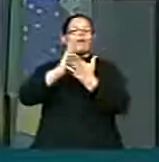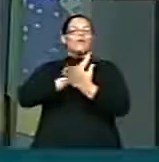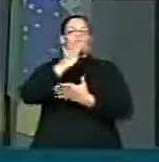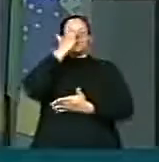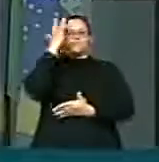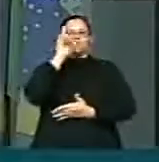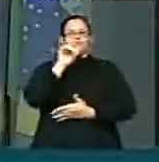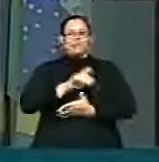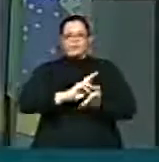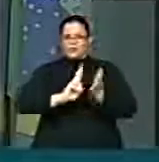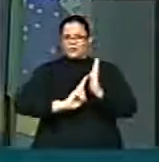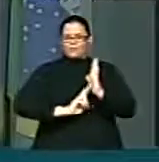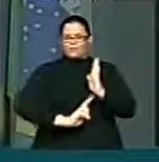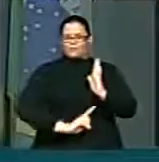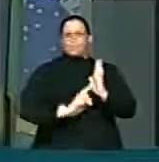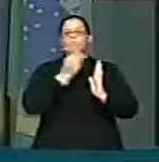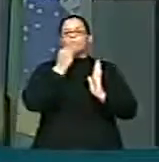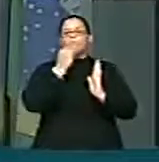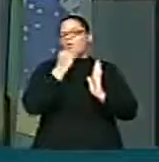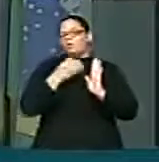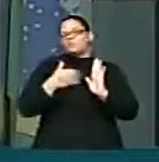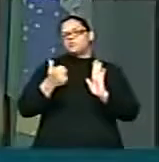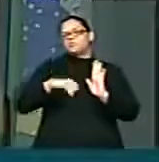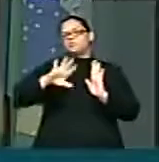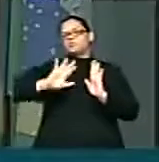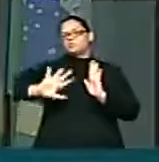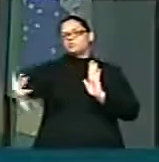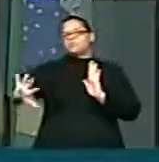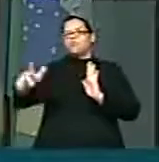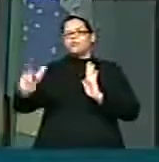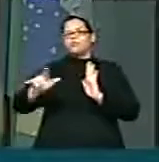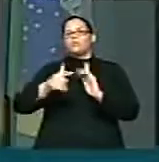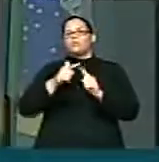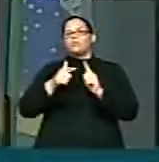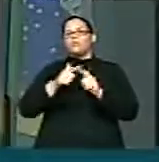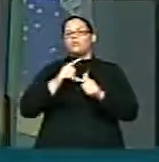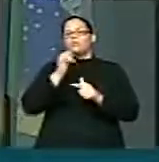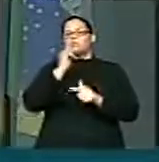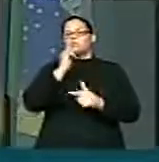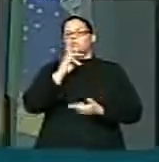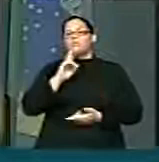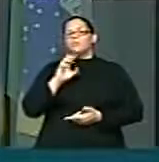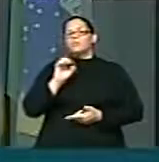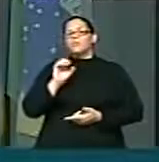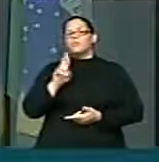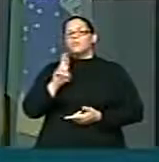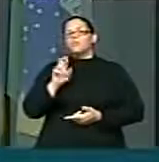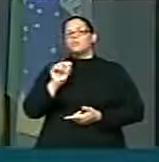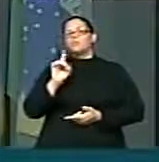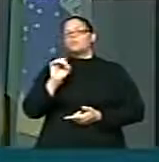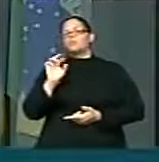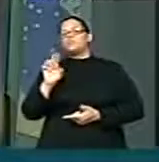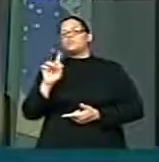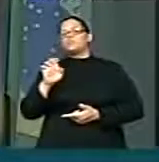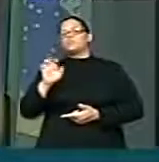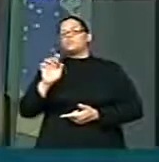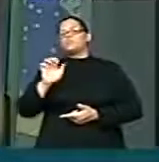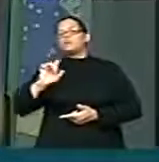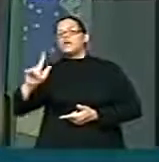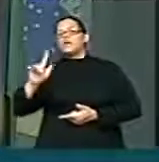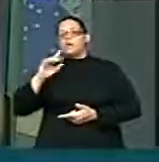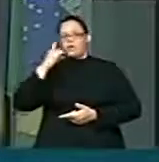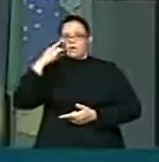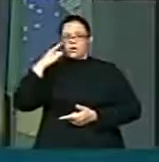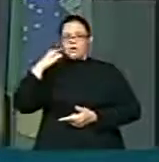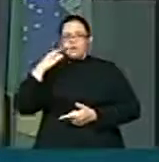poderia ficar fora do relatório como procurador-geral, como jornalista. Agora, eu quero,